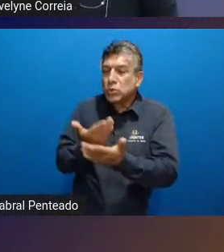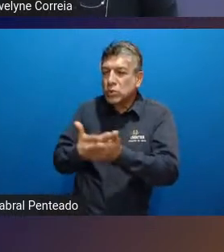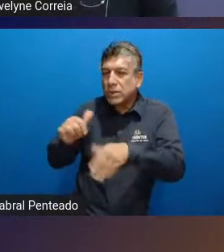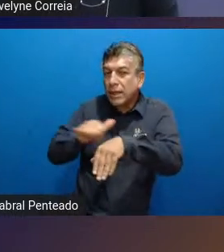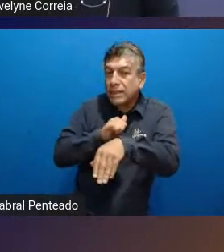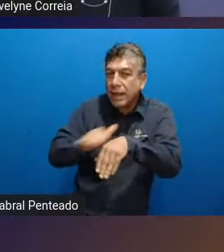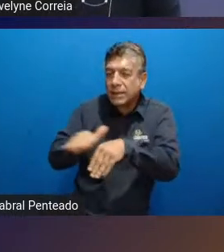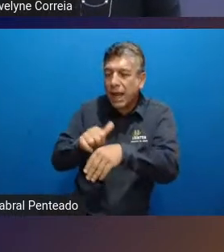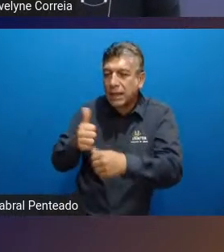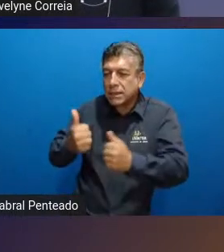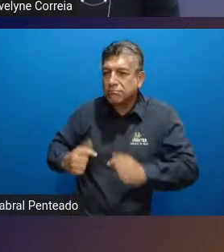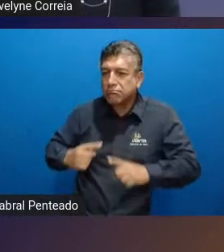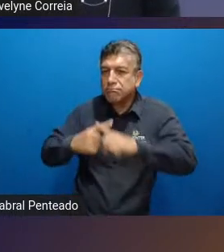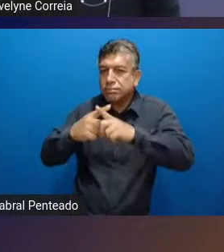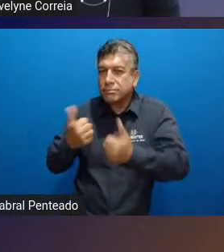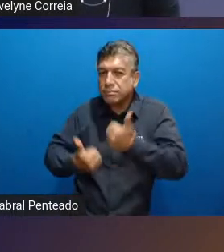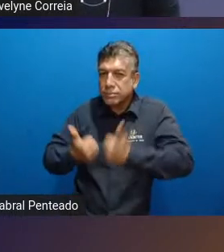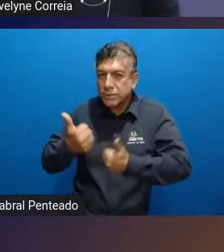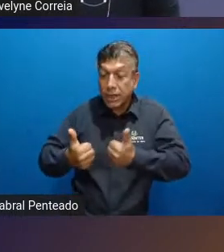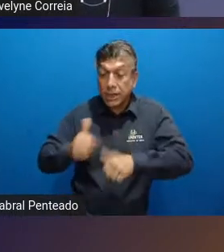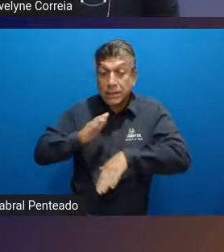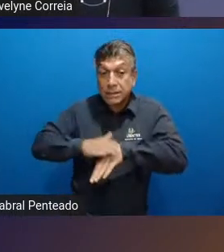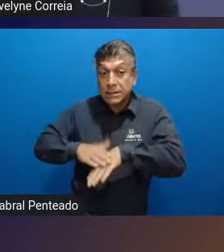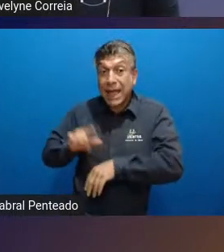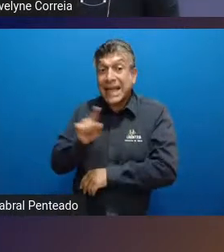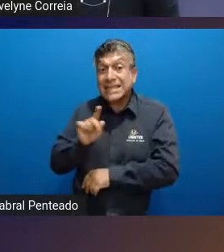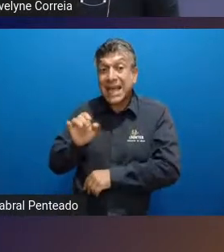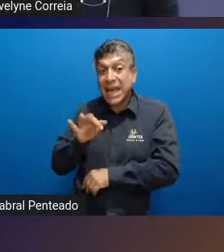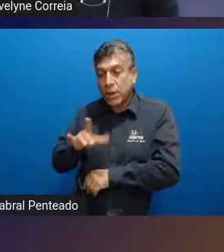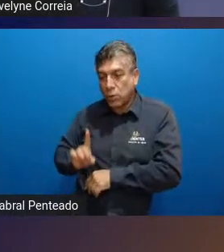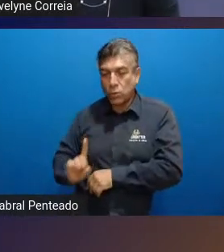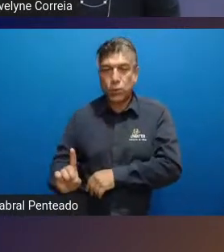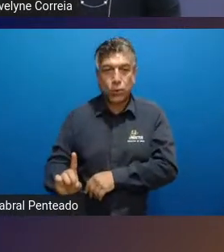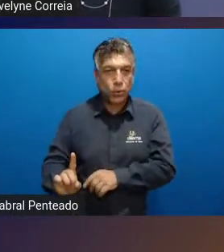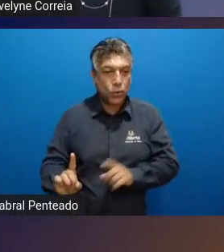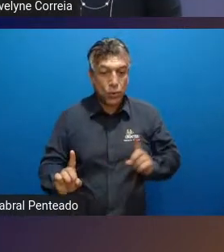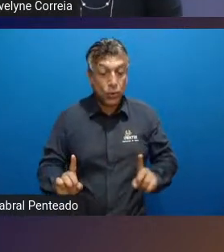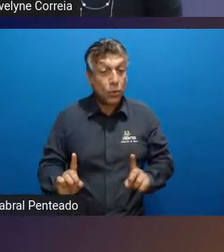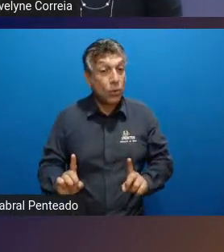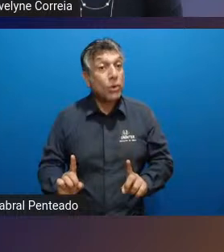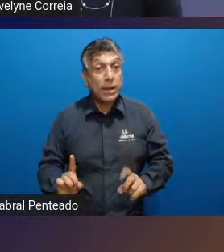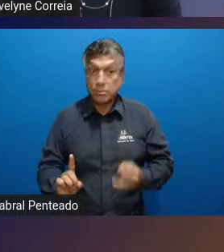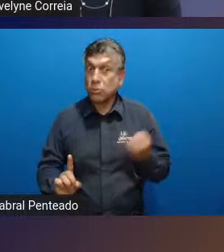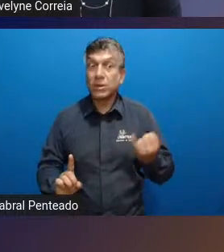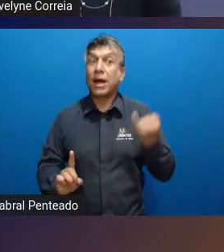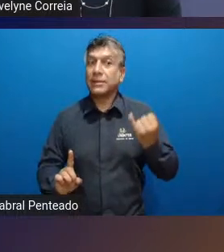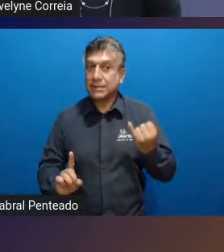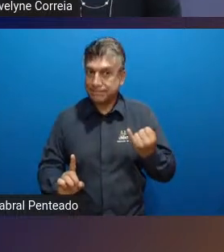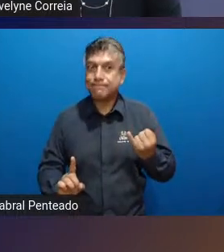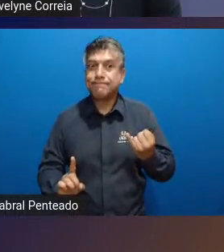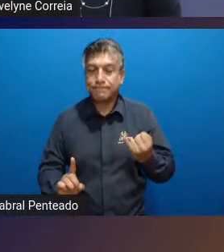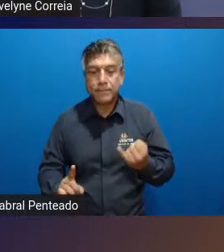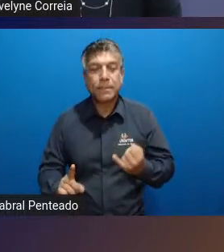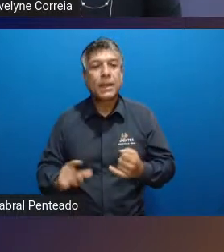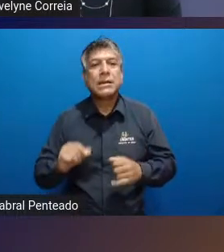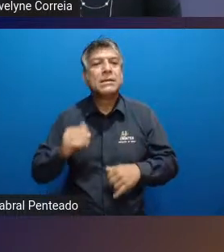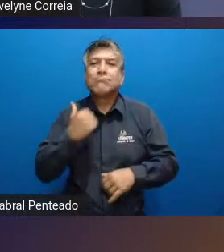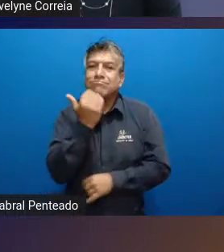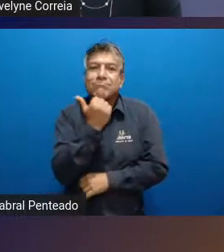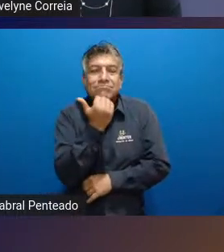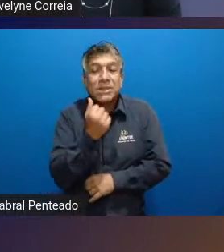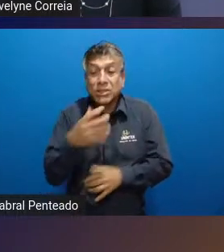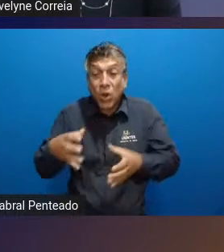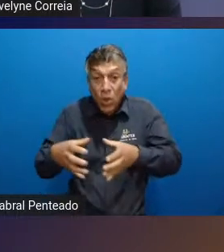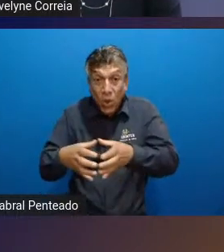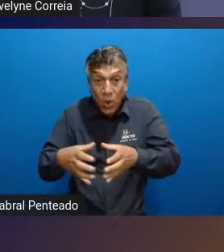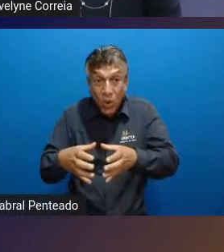de jogo né principalmente com a posição de zagueiro que realmente é uma posição muito importante não adianta numa equipe de